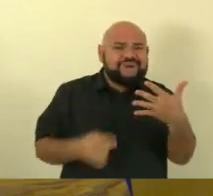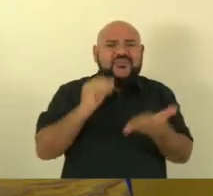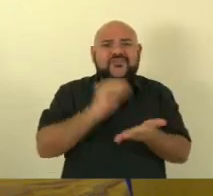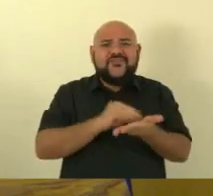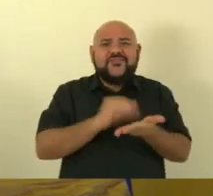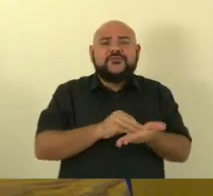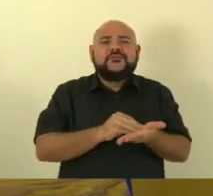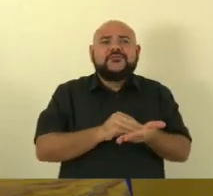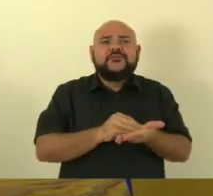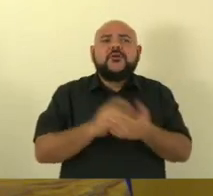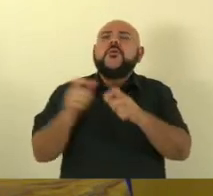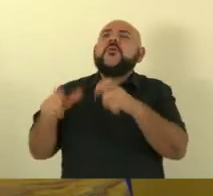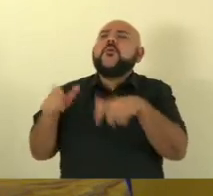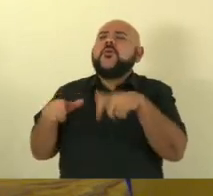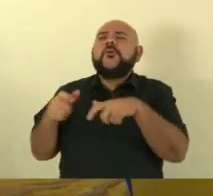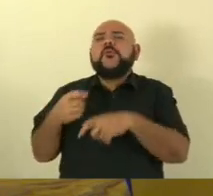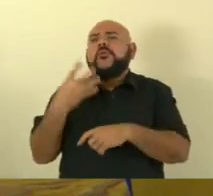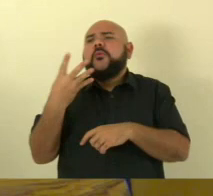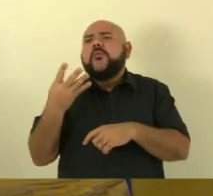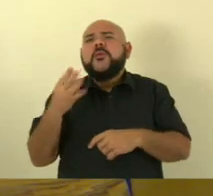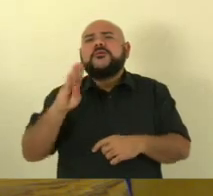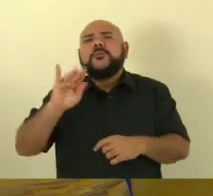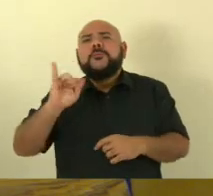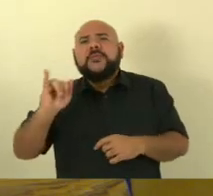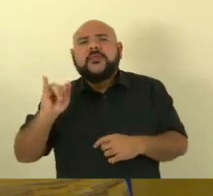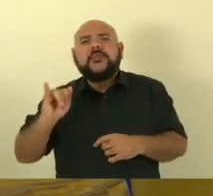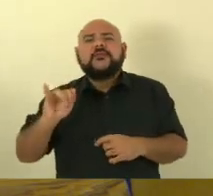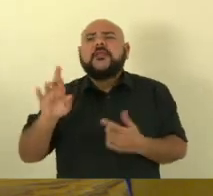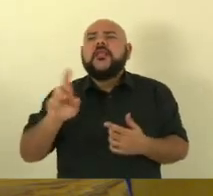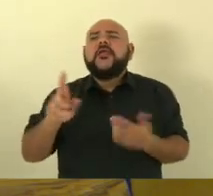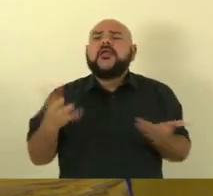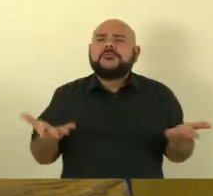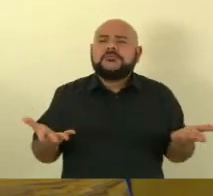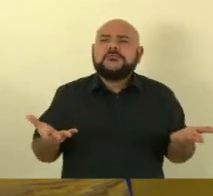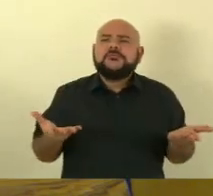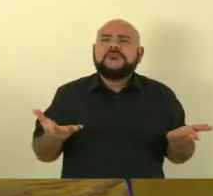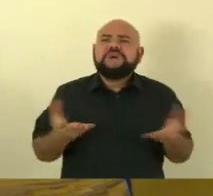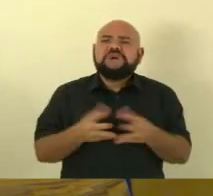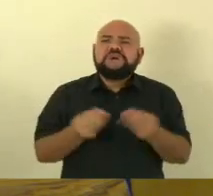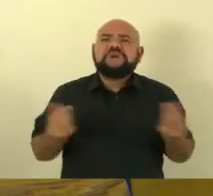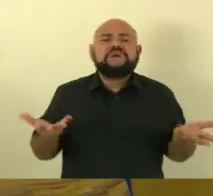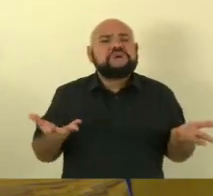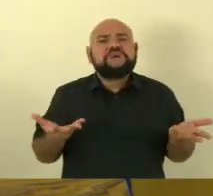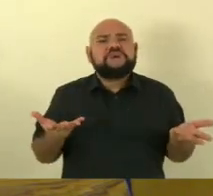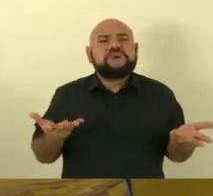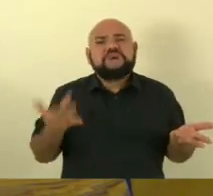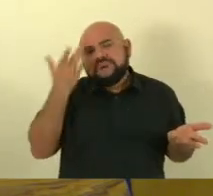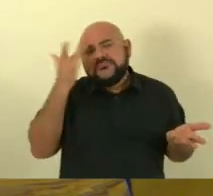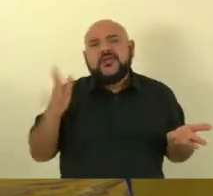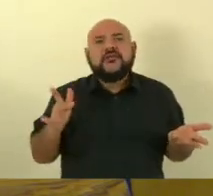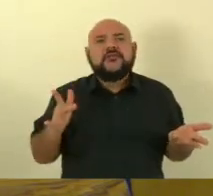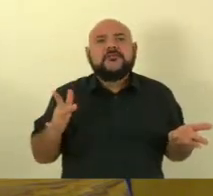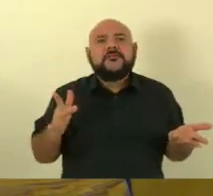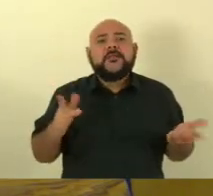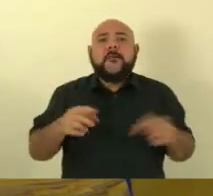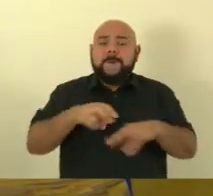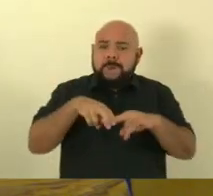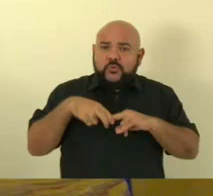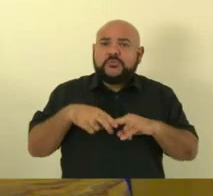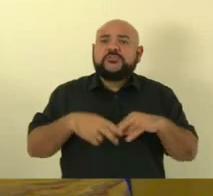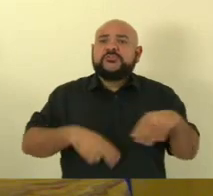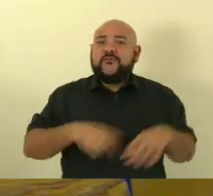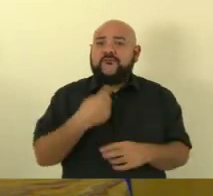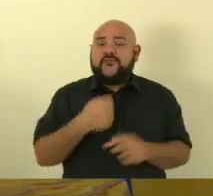por isso que eu fiz questão de colocar duas emendas no